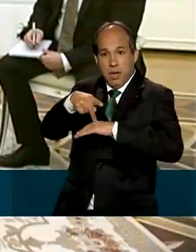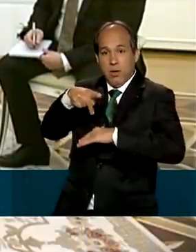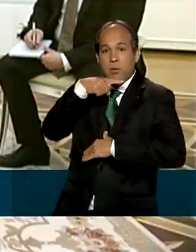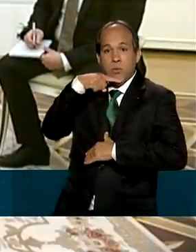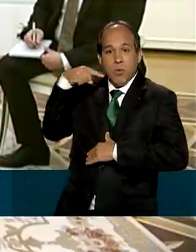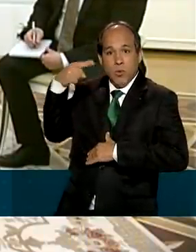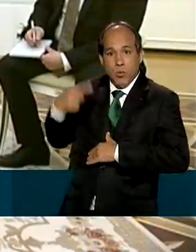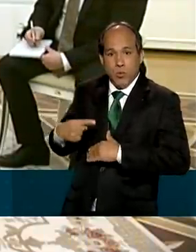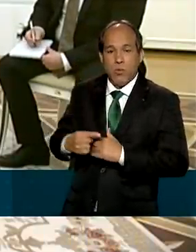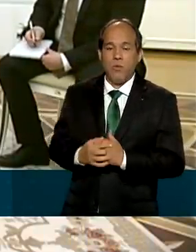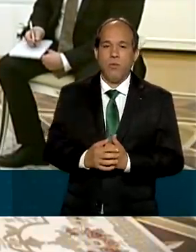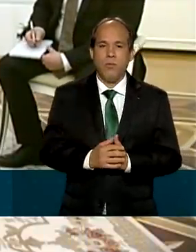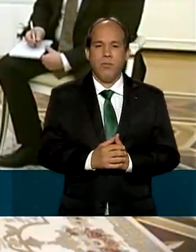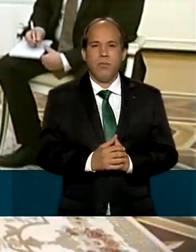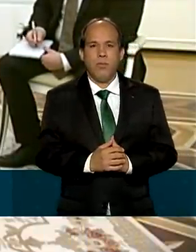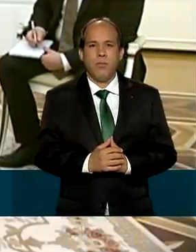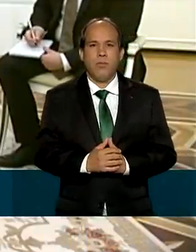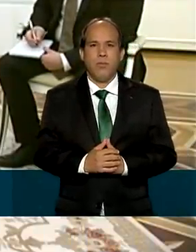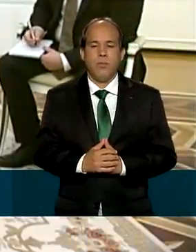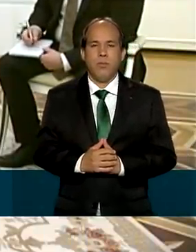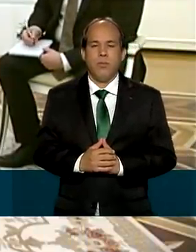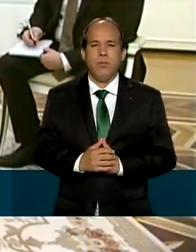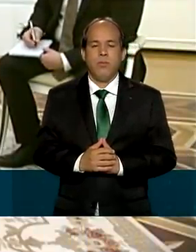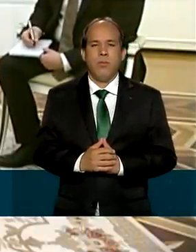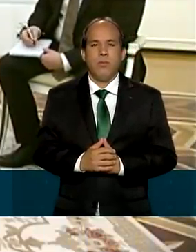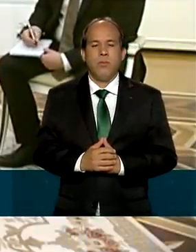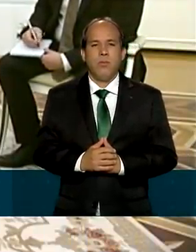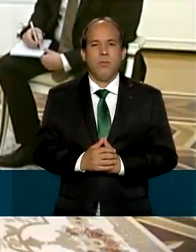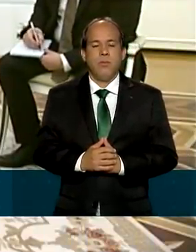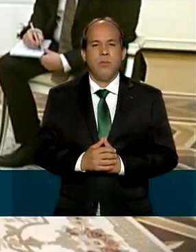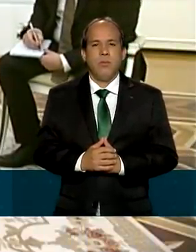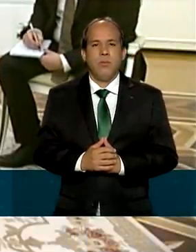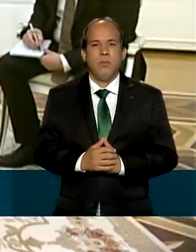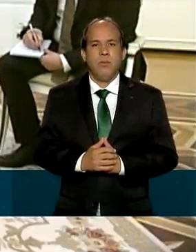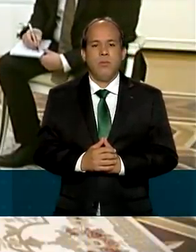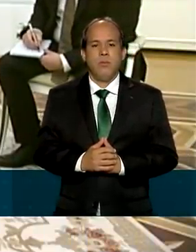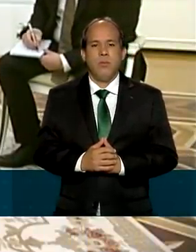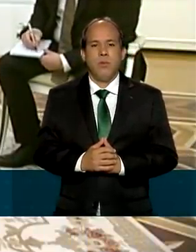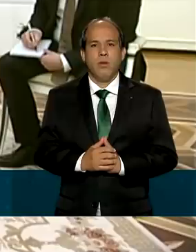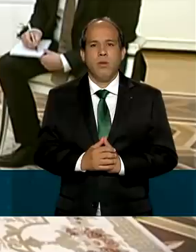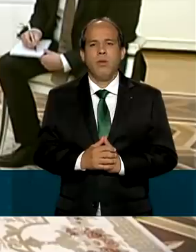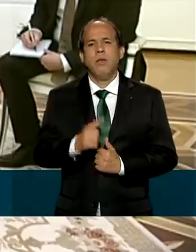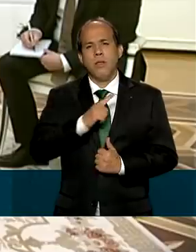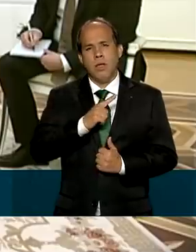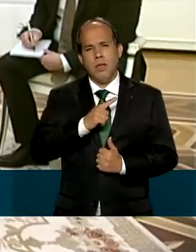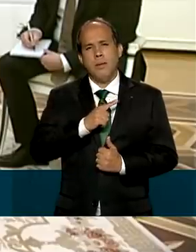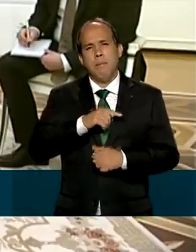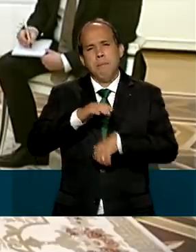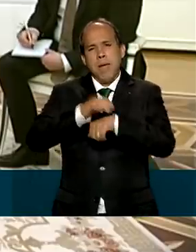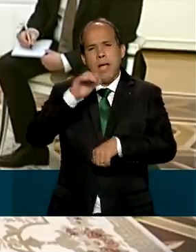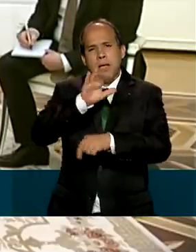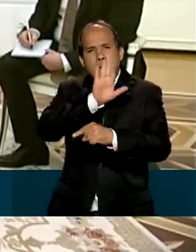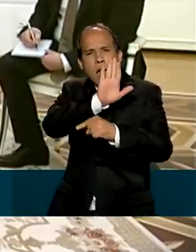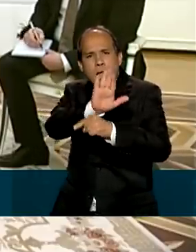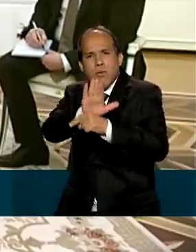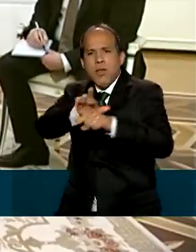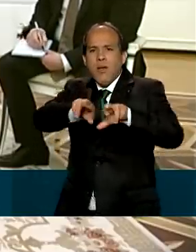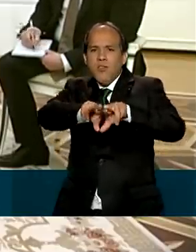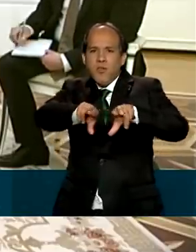Nós temos muito a colaborar em várias áreas.